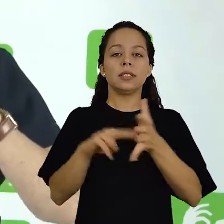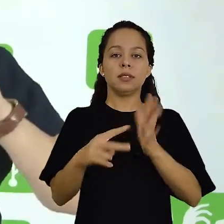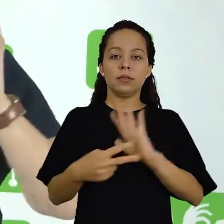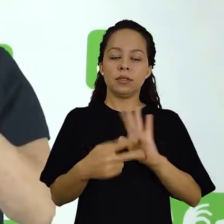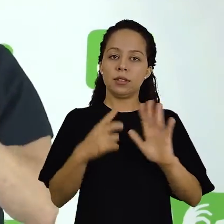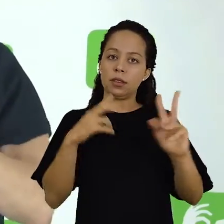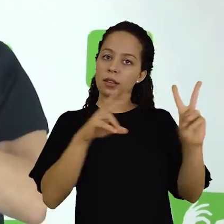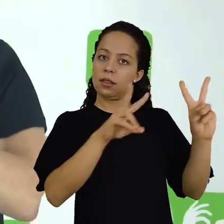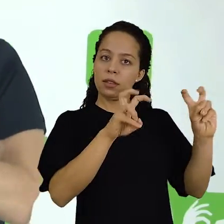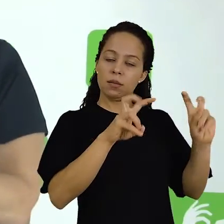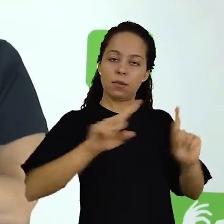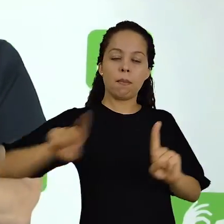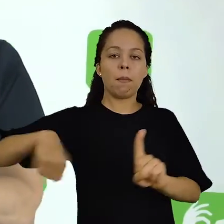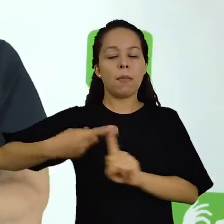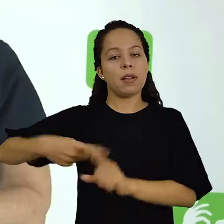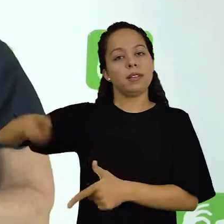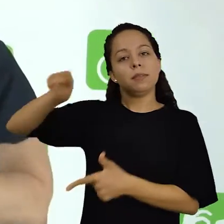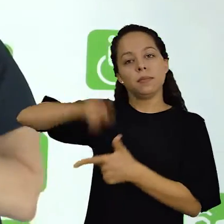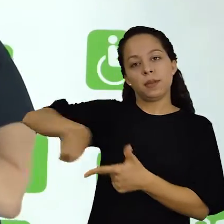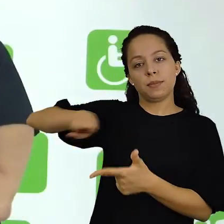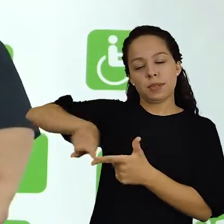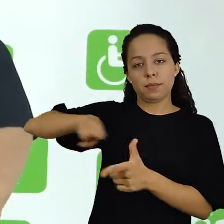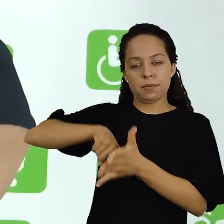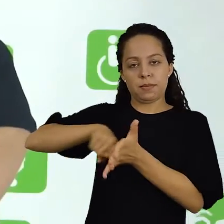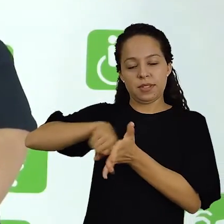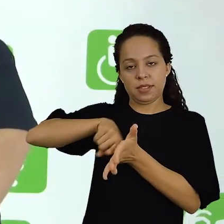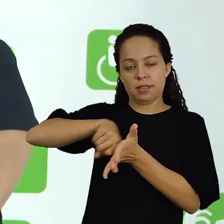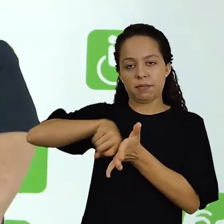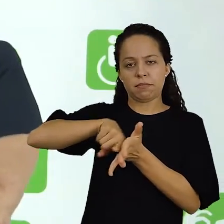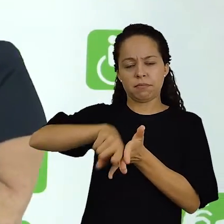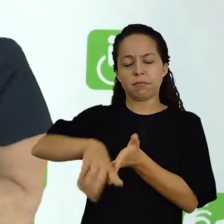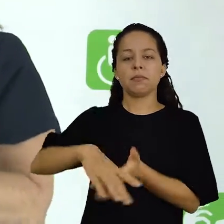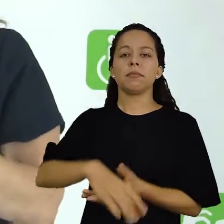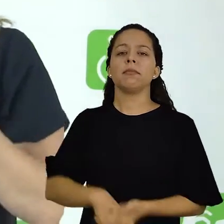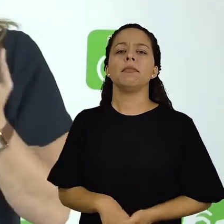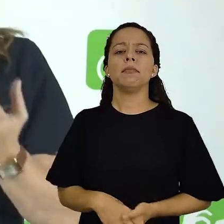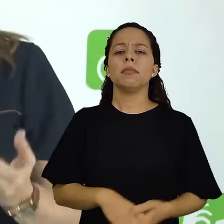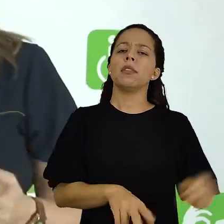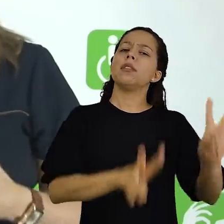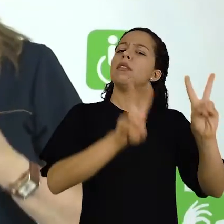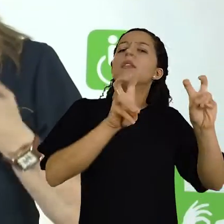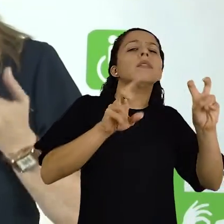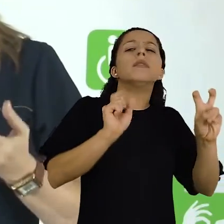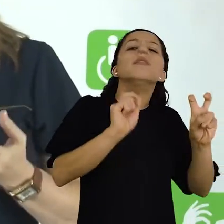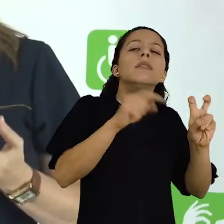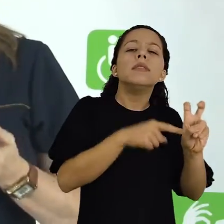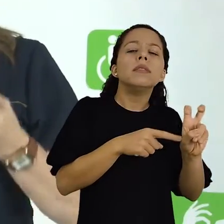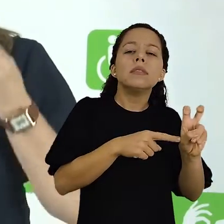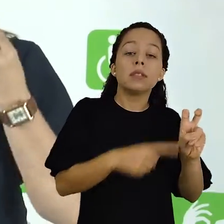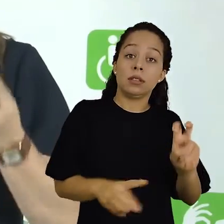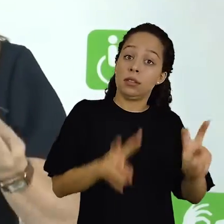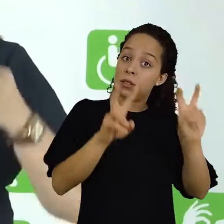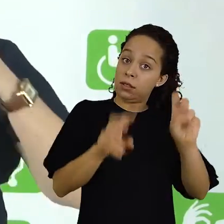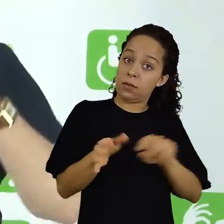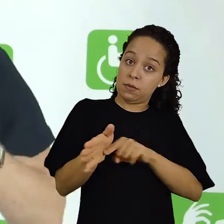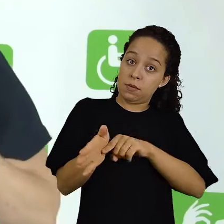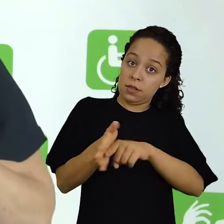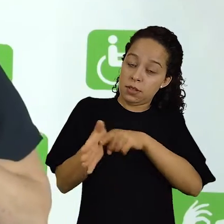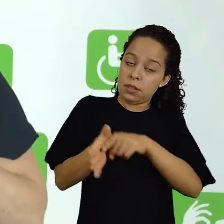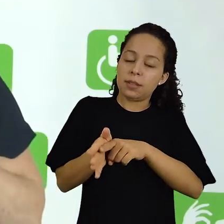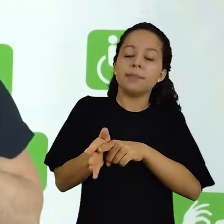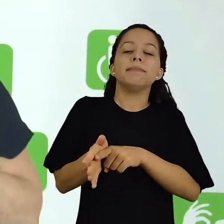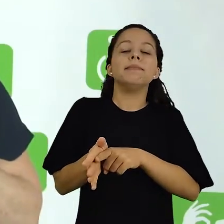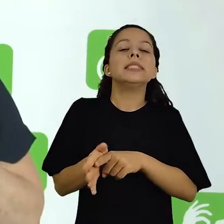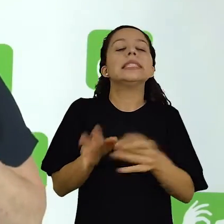a junção do tema mais o problema de pesquisa. E o que vem a ser esse tema? O tema de uma